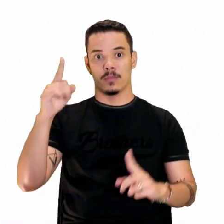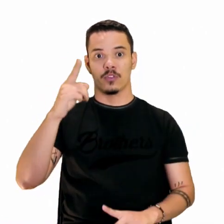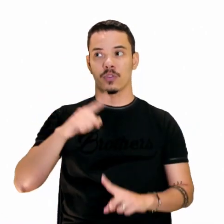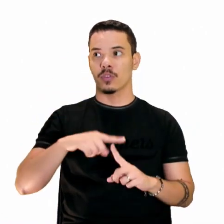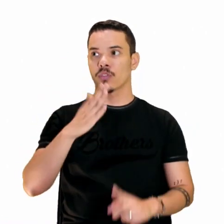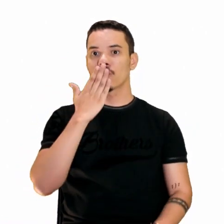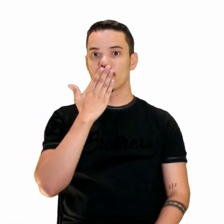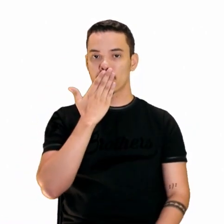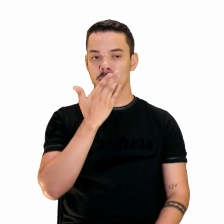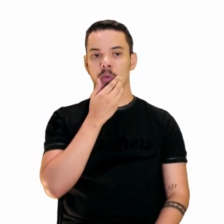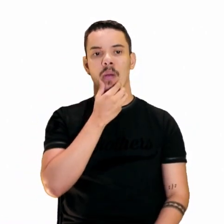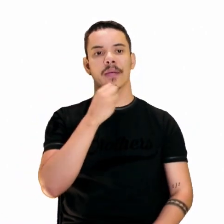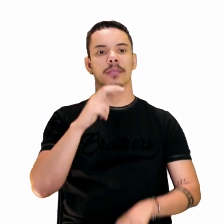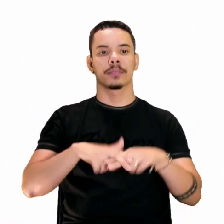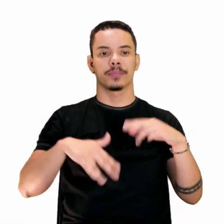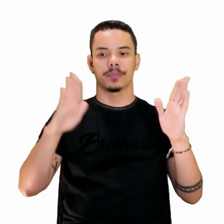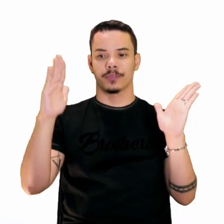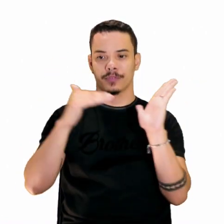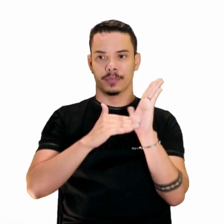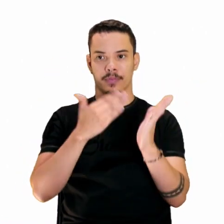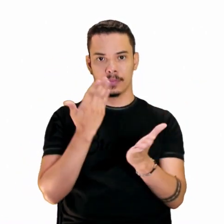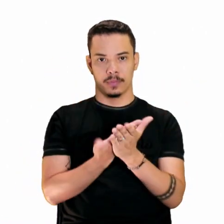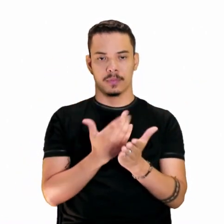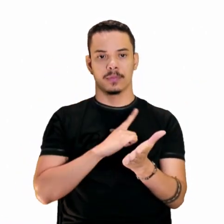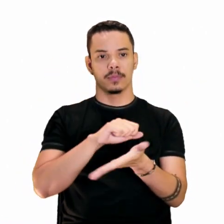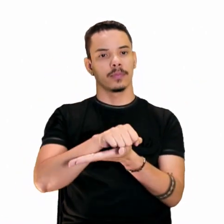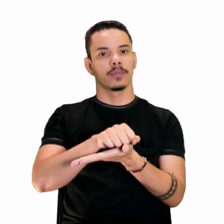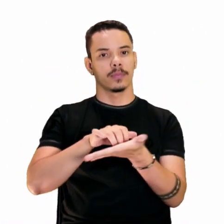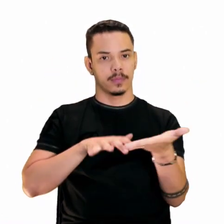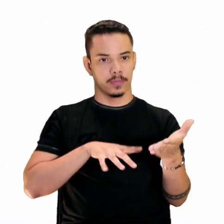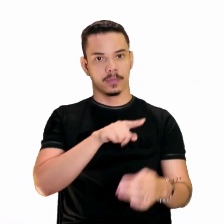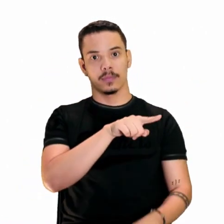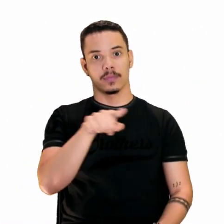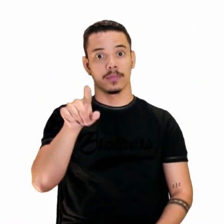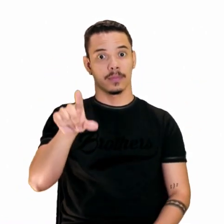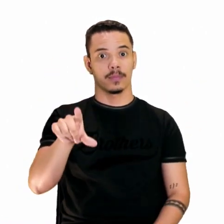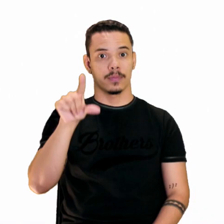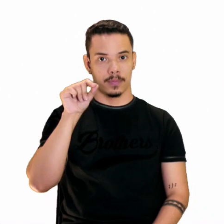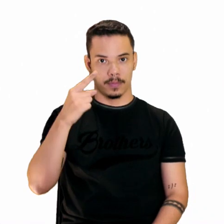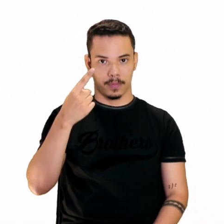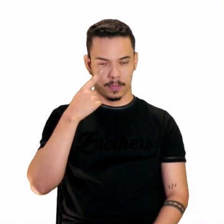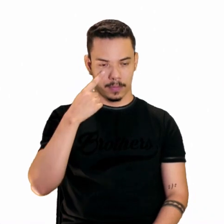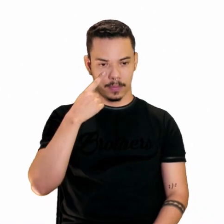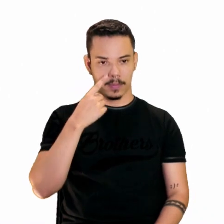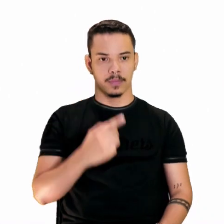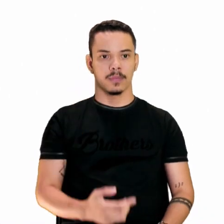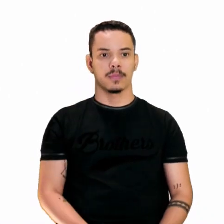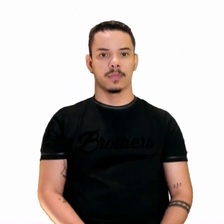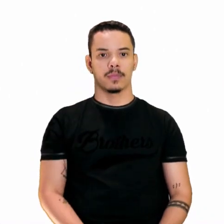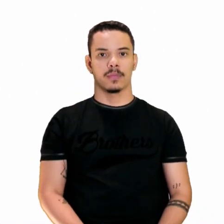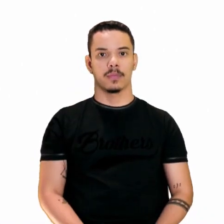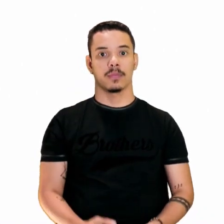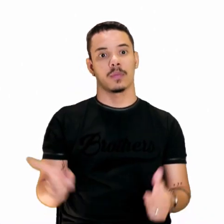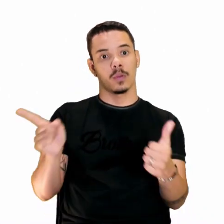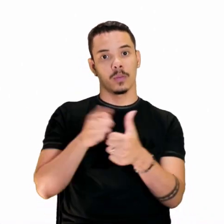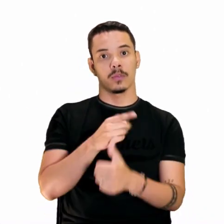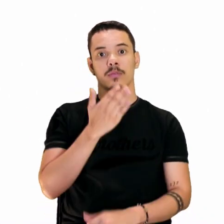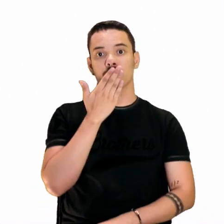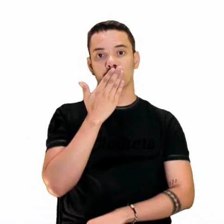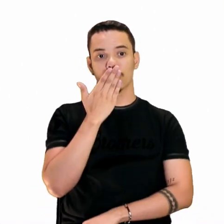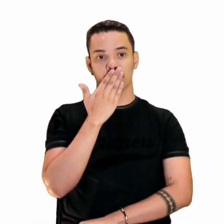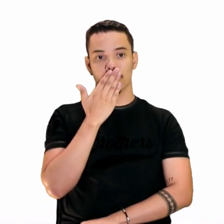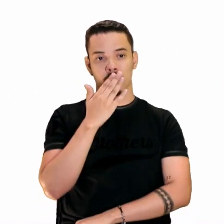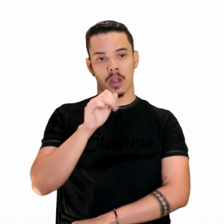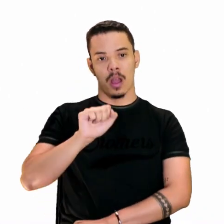E aí, depois do final da aula, você vai ter uma atividade bacana e você vai escolher. Então, fica de olho. O primeiro tipo é a